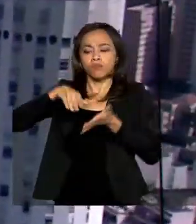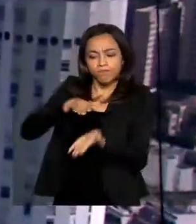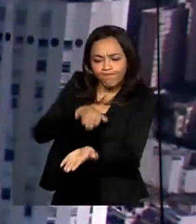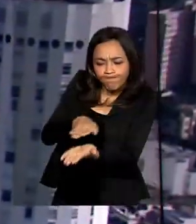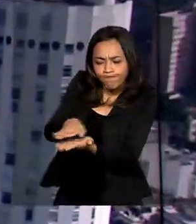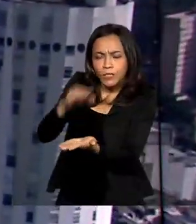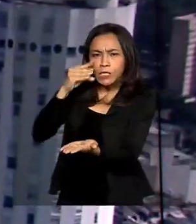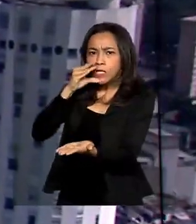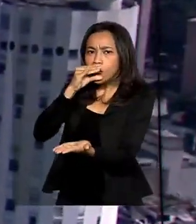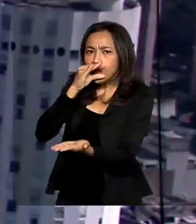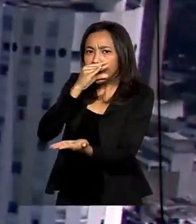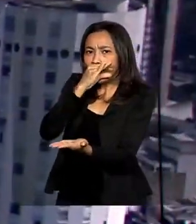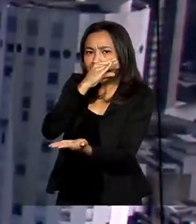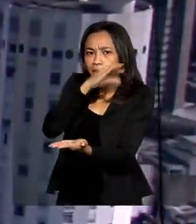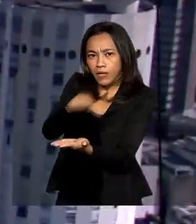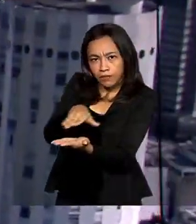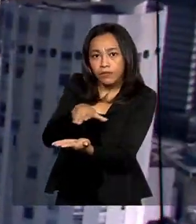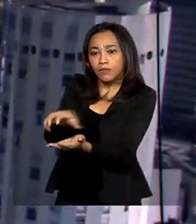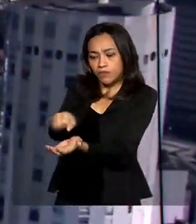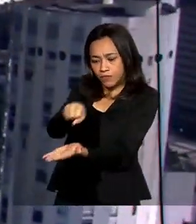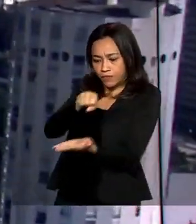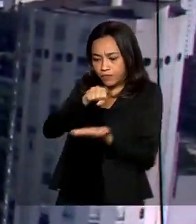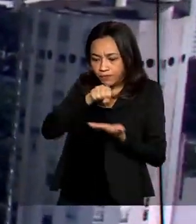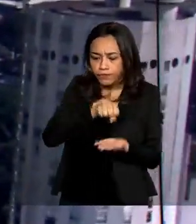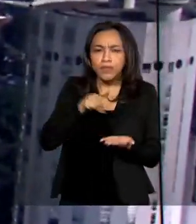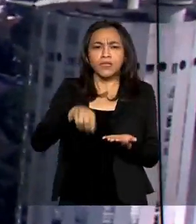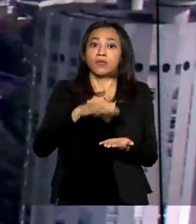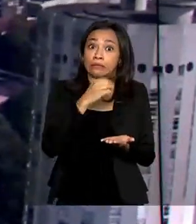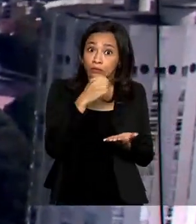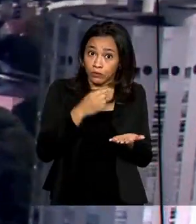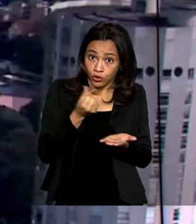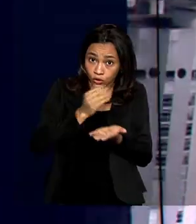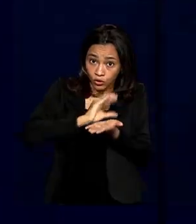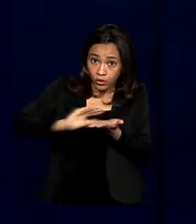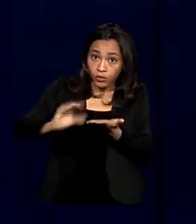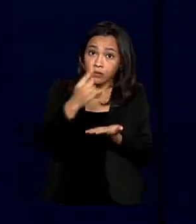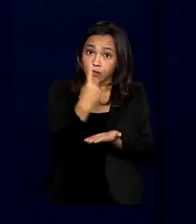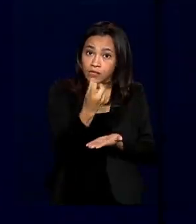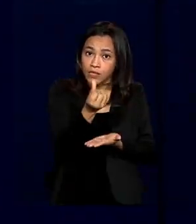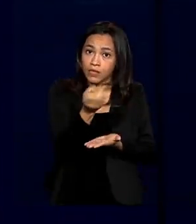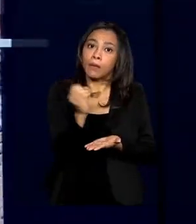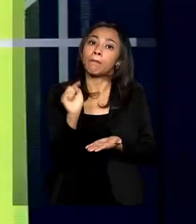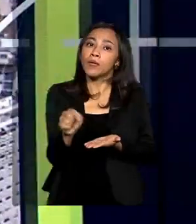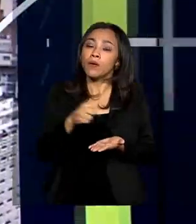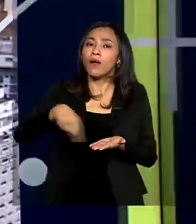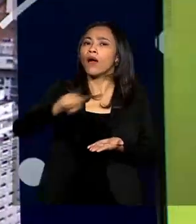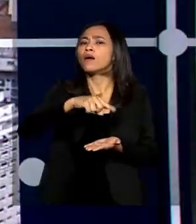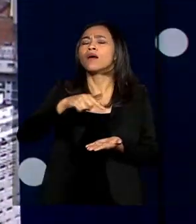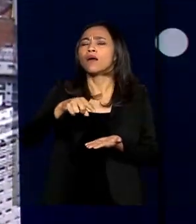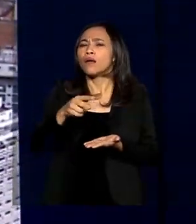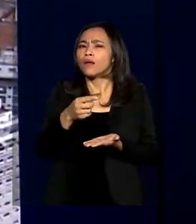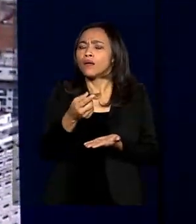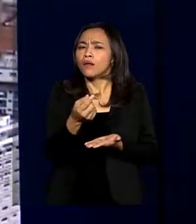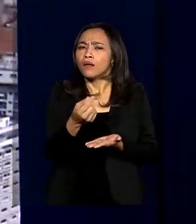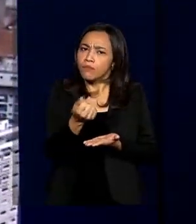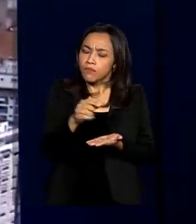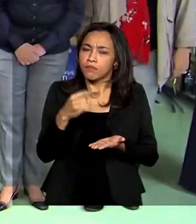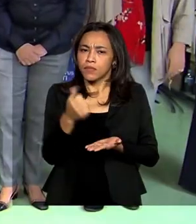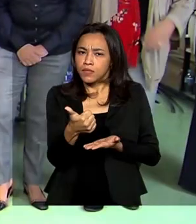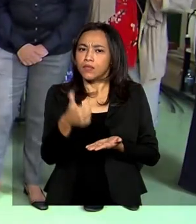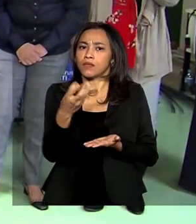iniciativa conta com investimentos de 160 mil reais e está sendo avaliada pelo Ministério da Saúde e Anvisa.